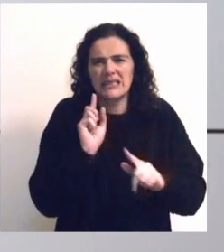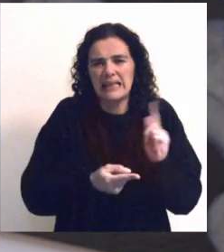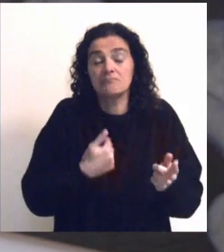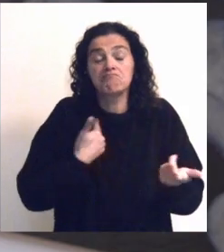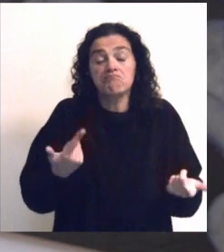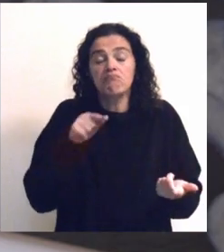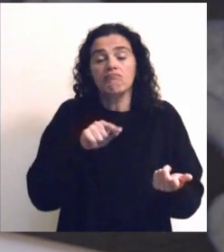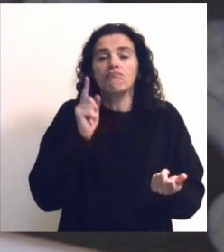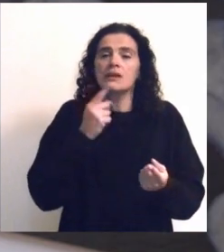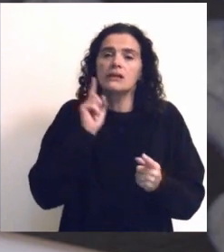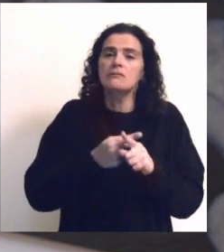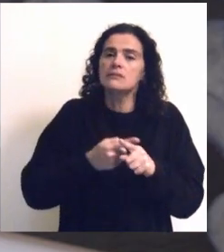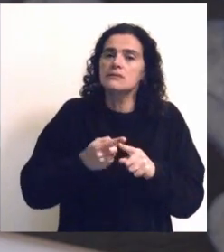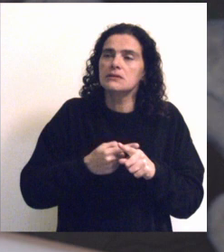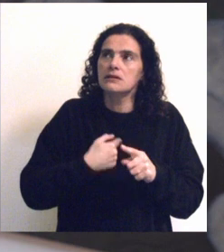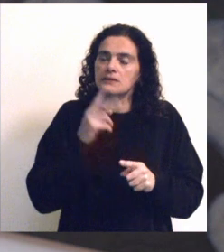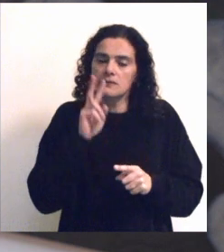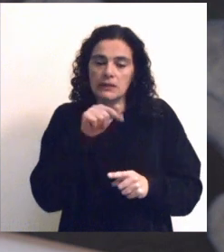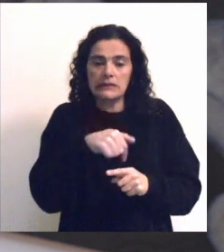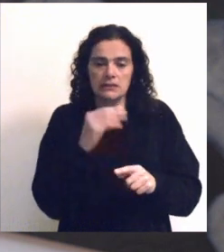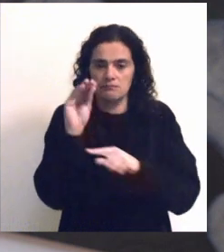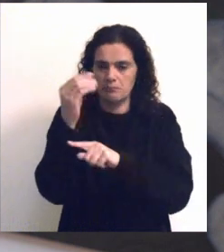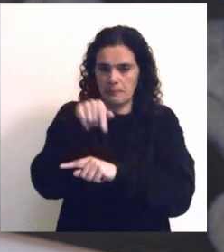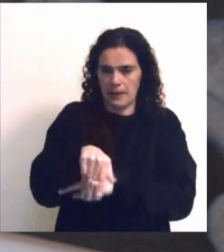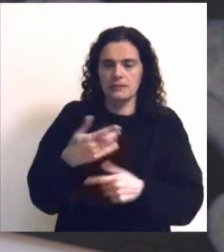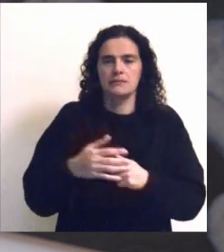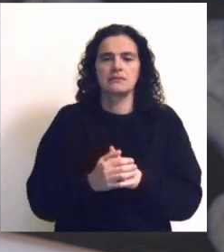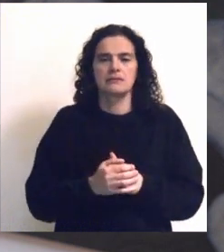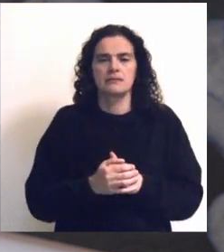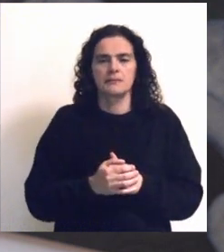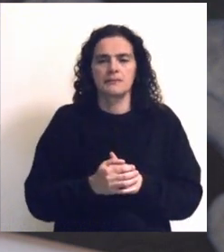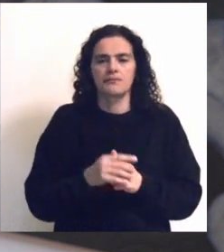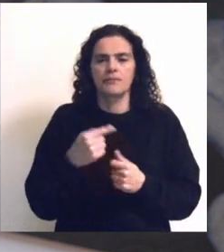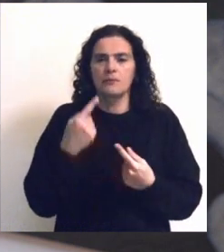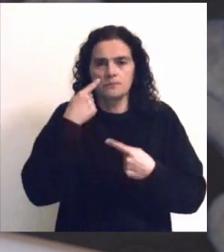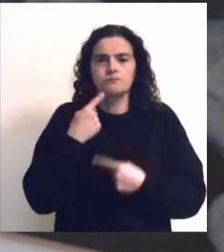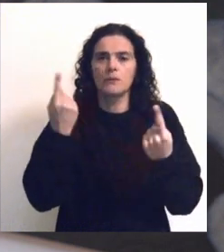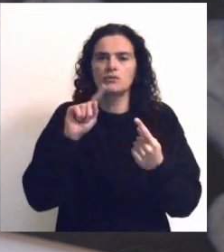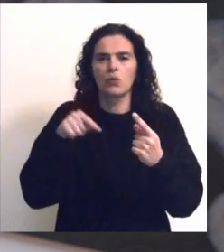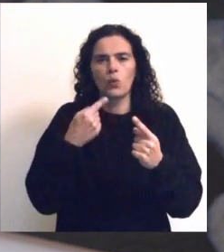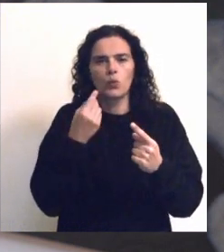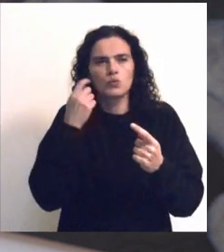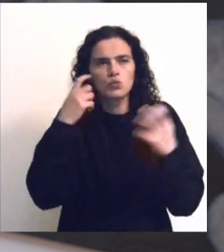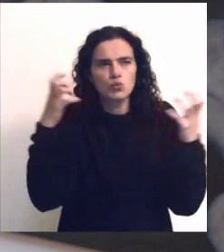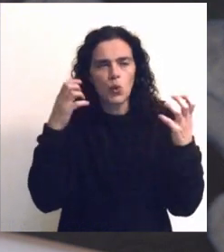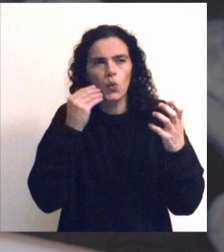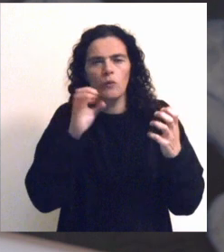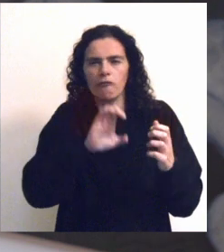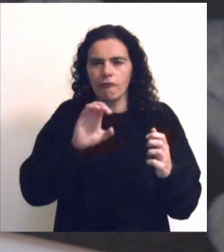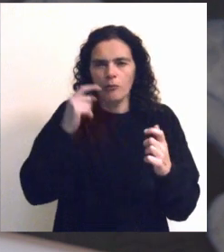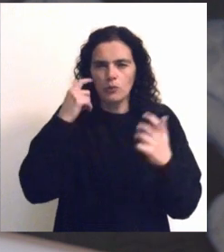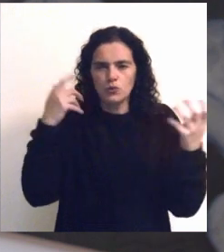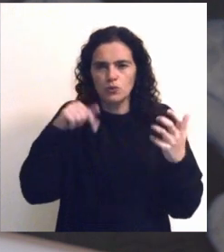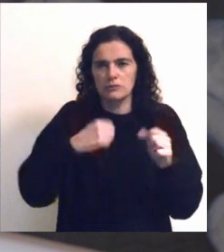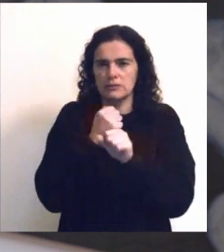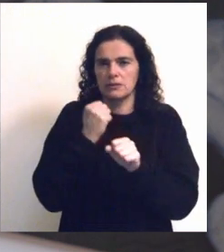linguagem. Mas é interessante notar que esta peça introduz mais uma faceta do som na